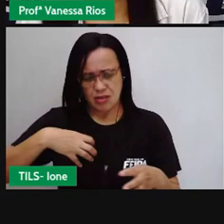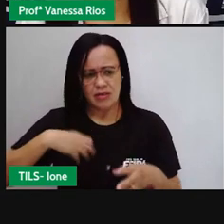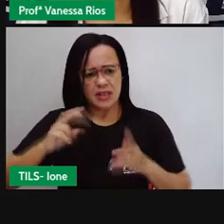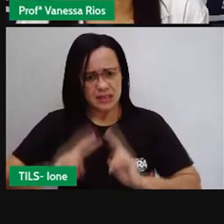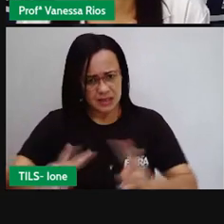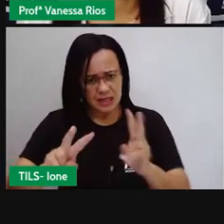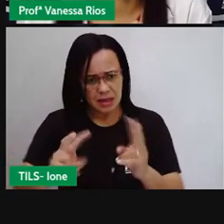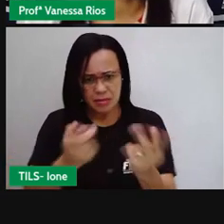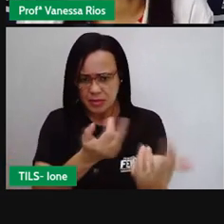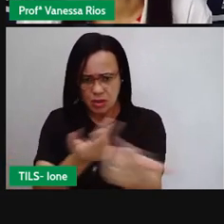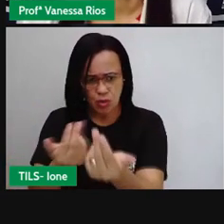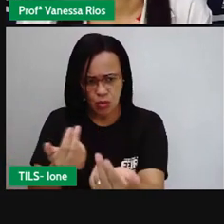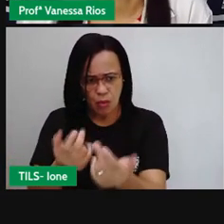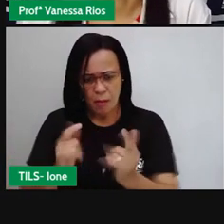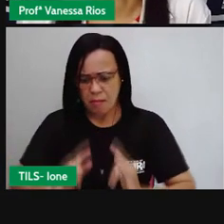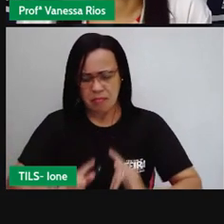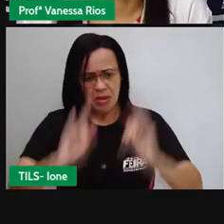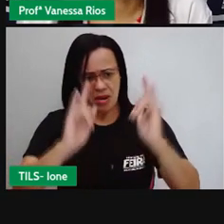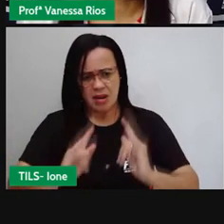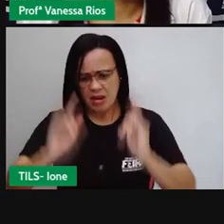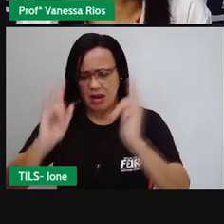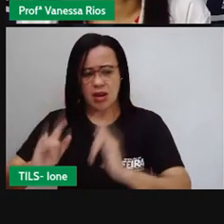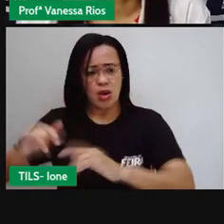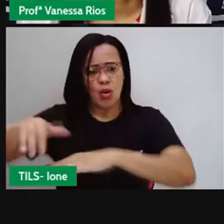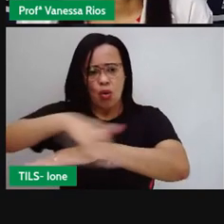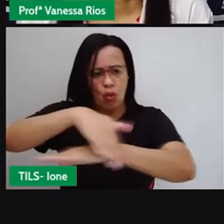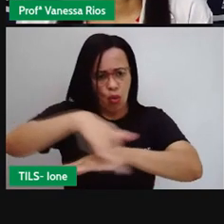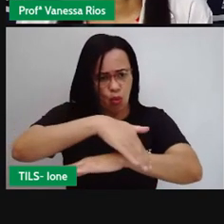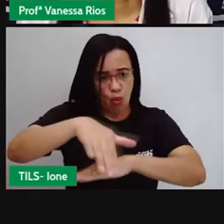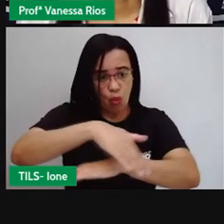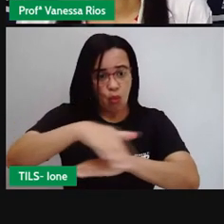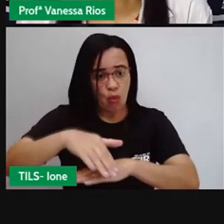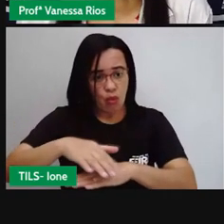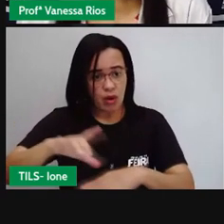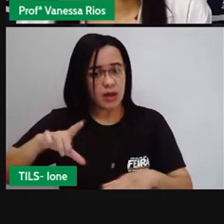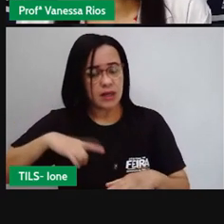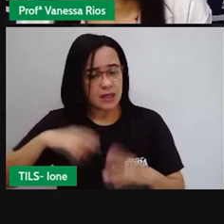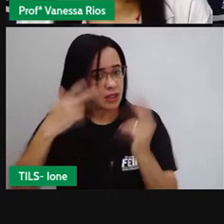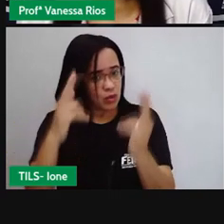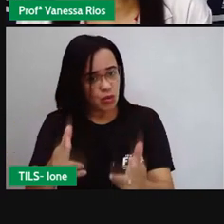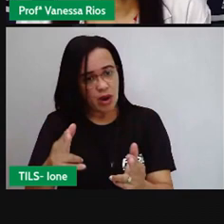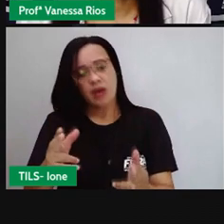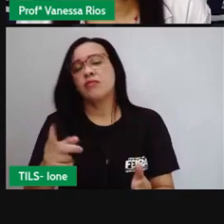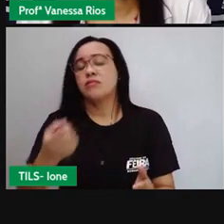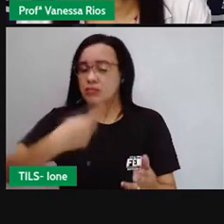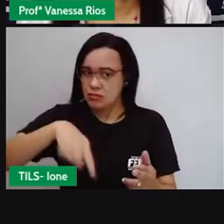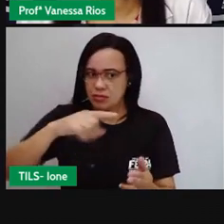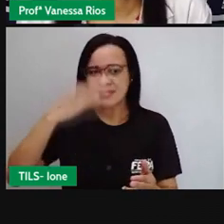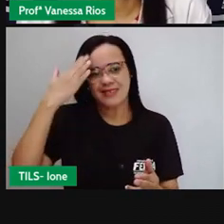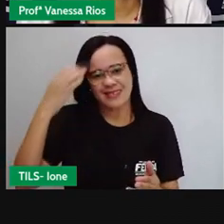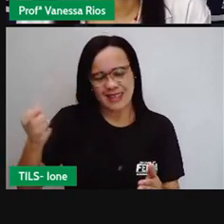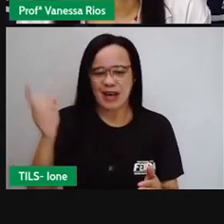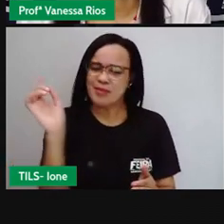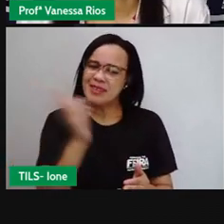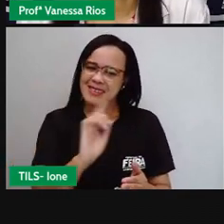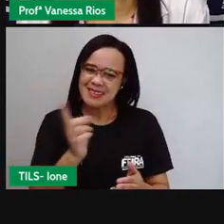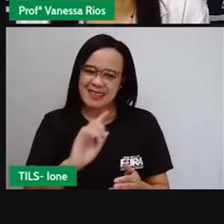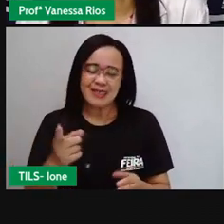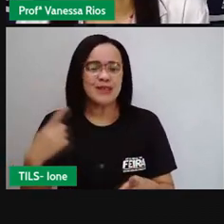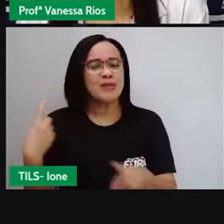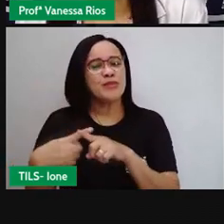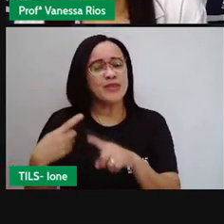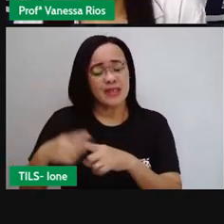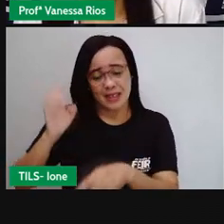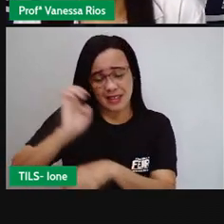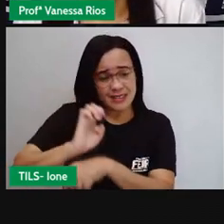prédios, essas ruas? A gente sabe que não. Que todo o espaço passa por transformações. Que assim como